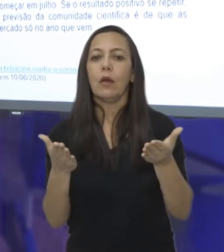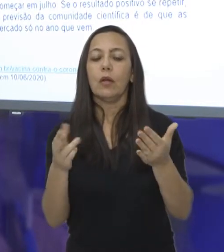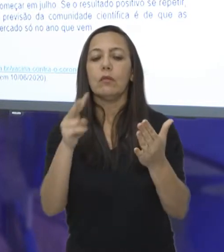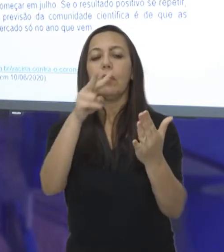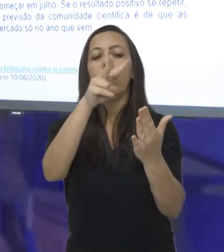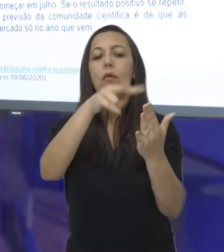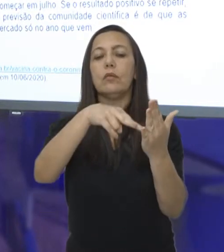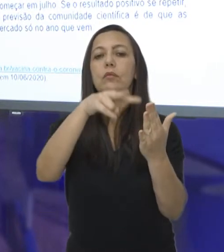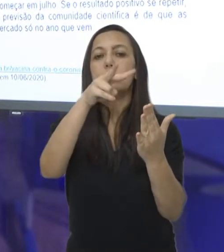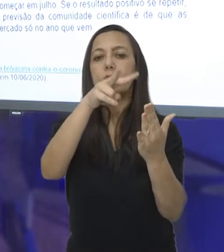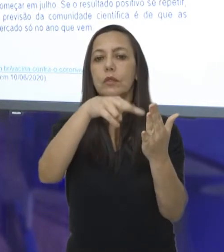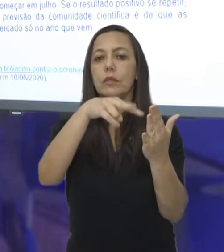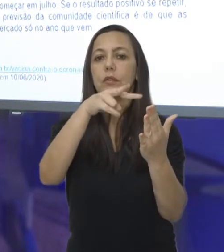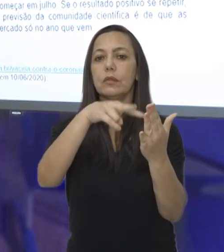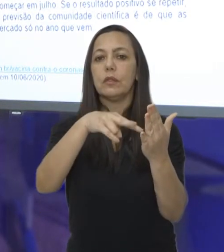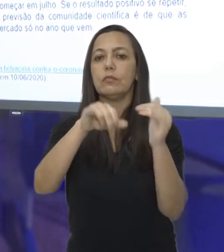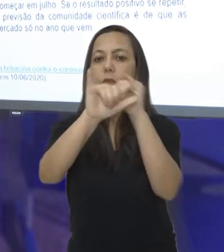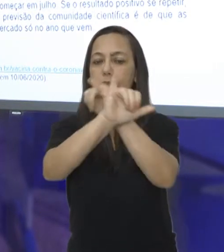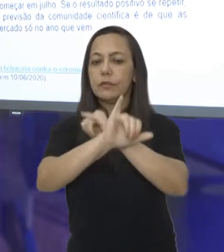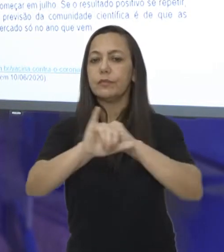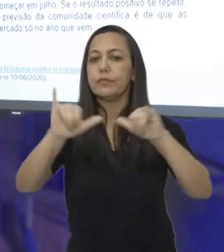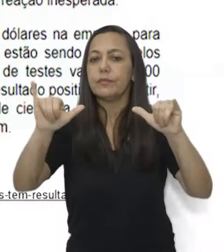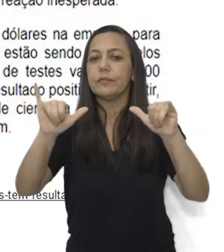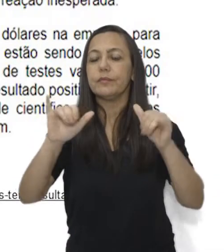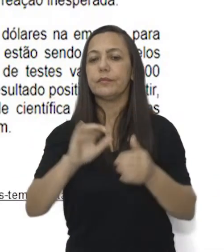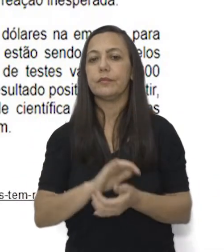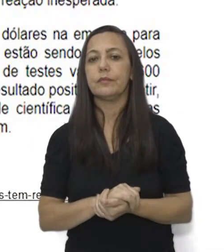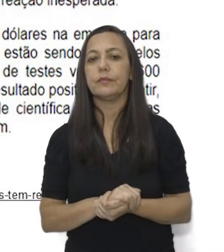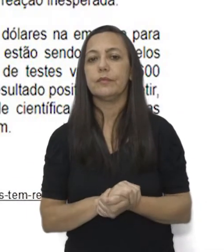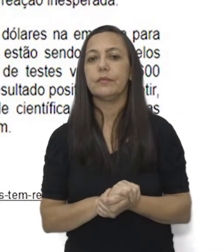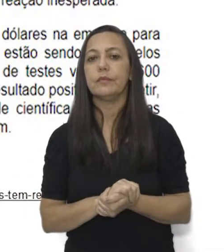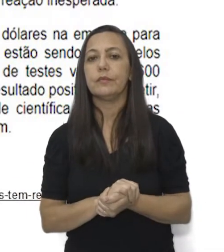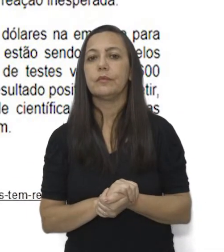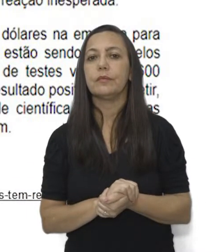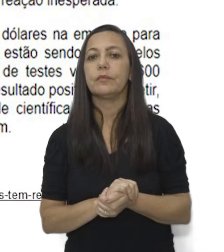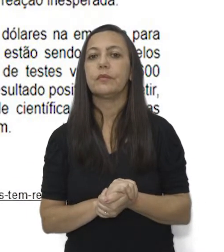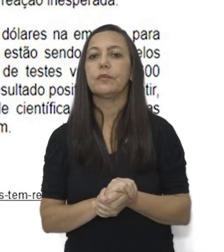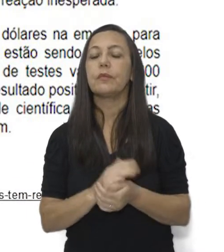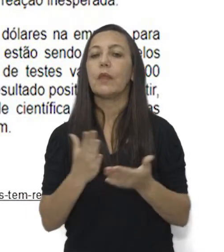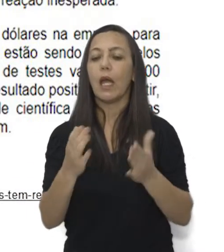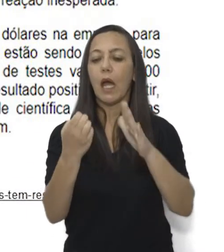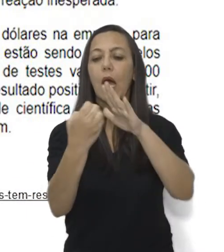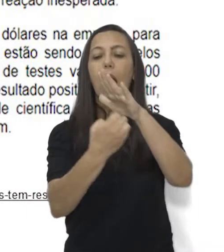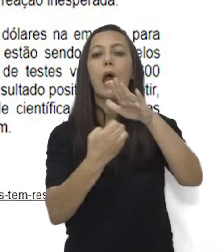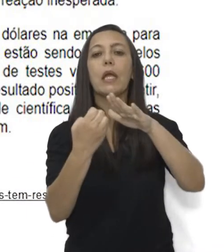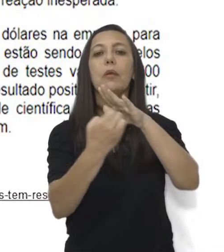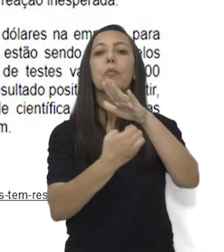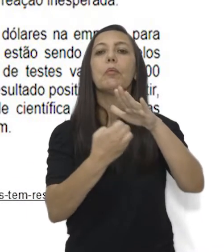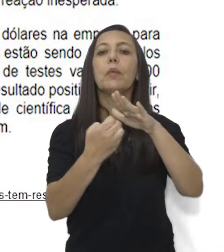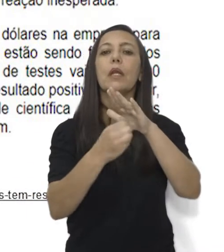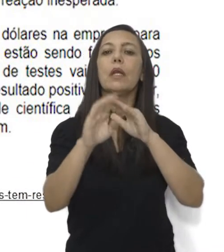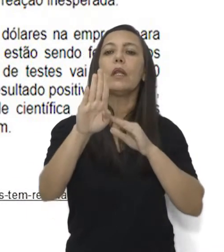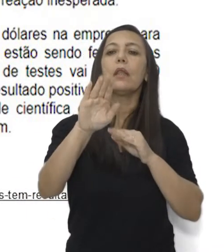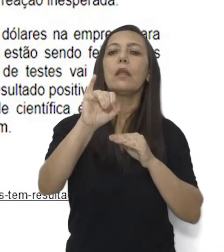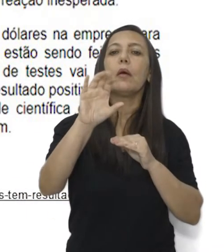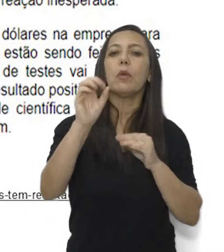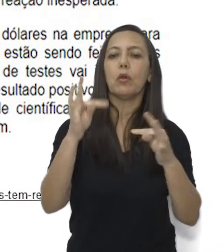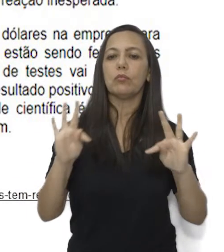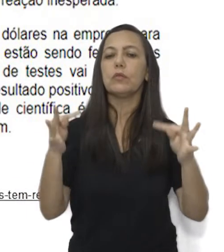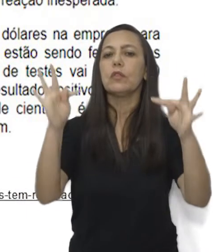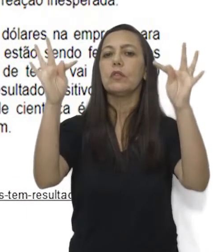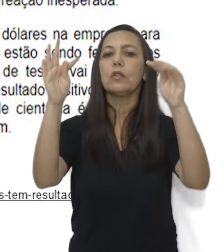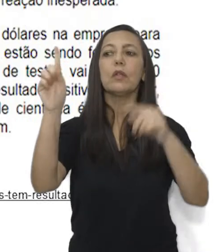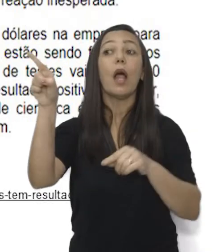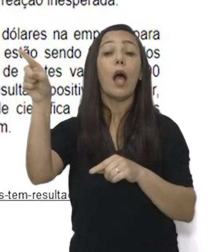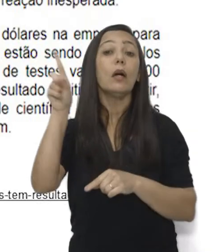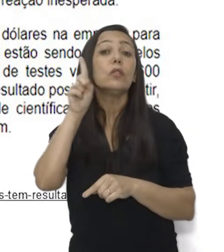ler a manchete para vocês. A Moderna, empresa de biotecnologia dos Estados Unidos,